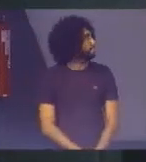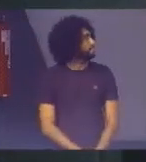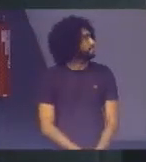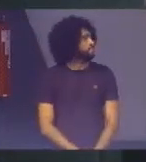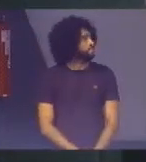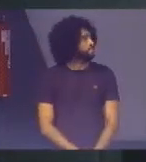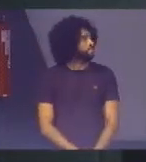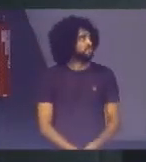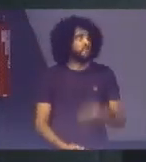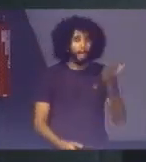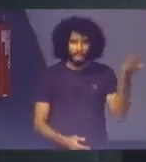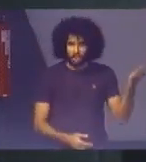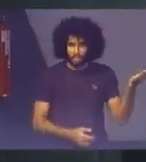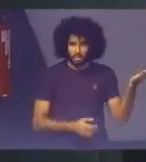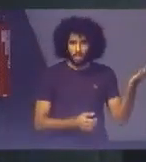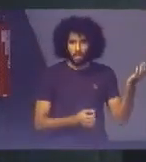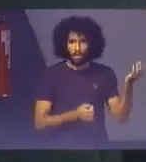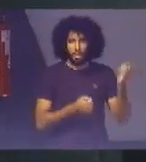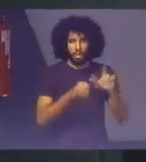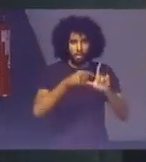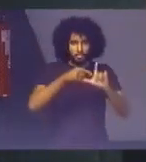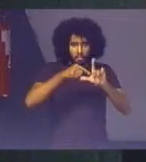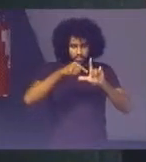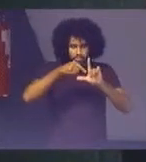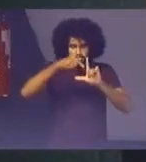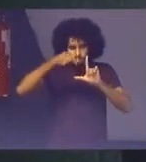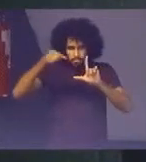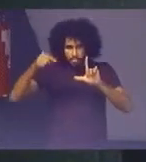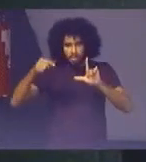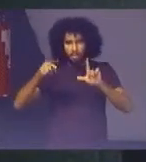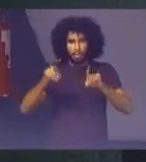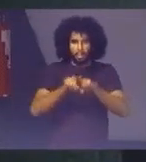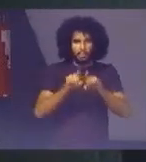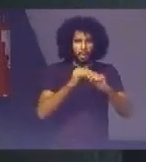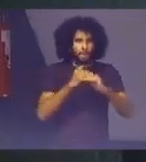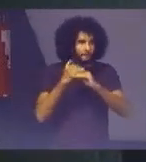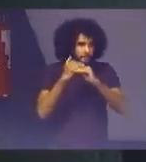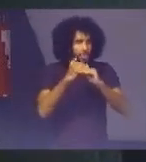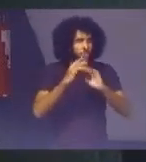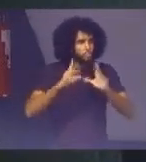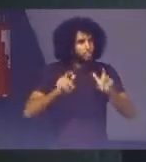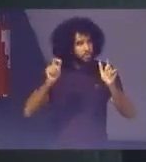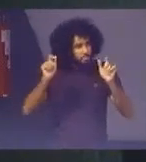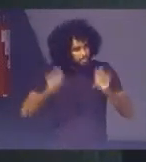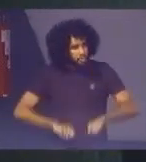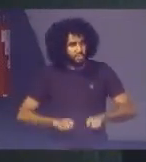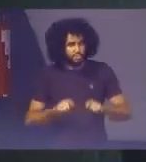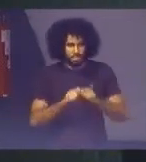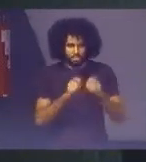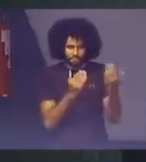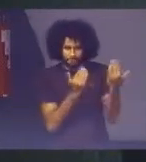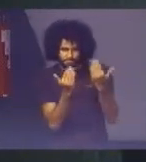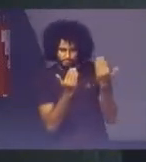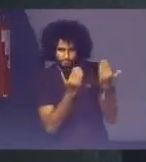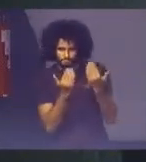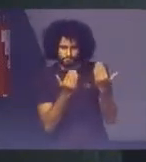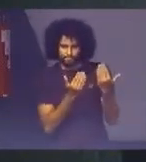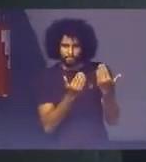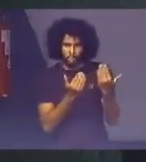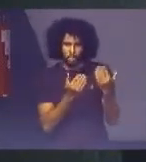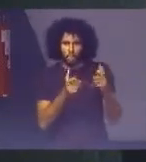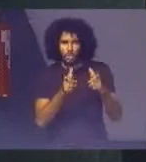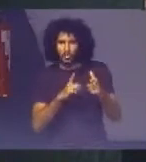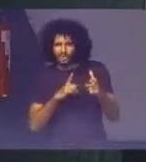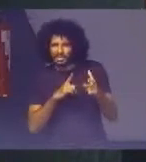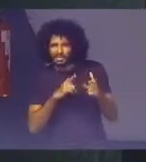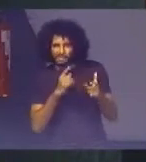Estatísticos Uniformes Padronizados Métricas Que é possível Comparar Onde está O congestionamento